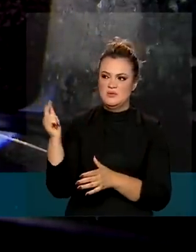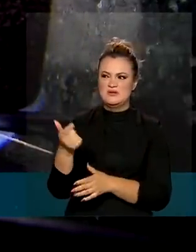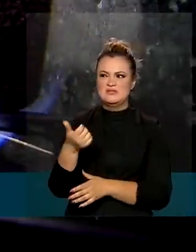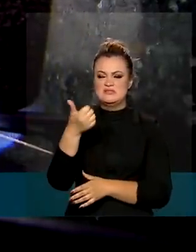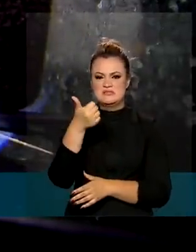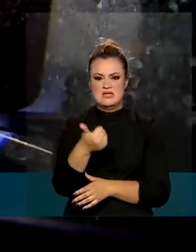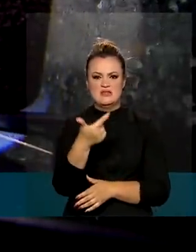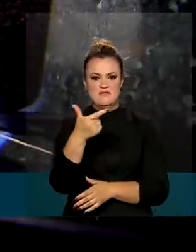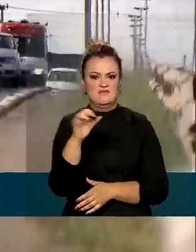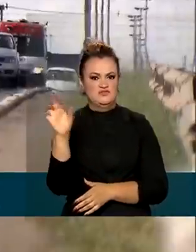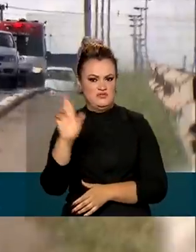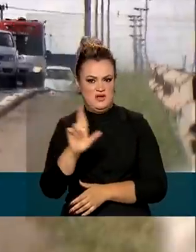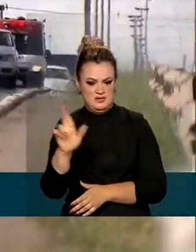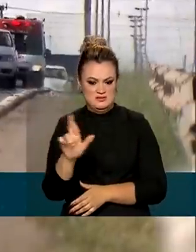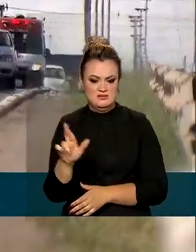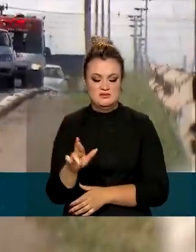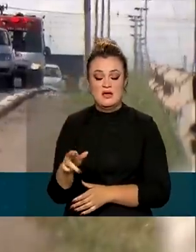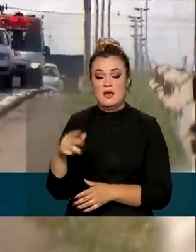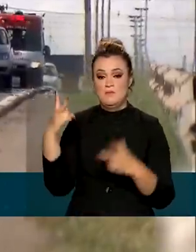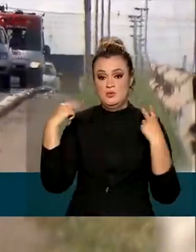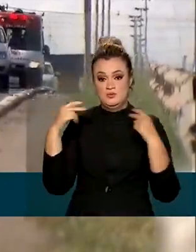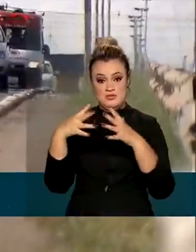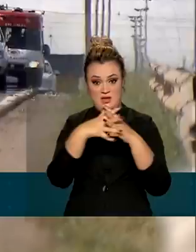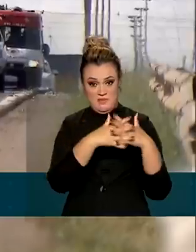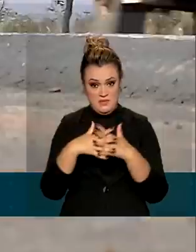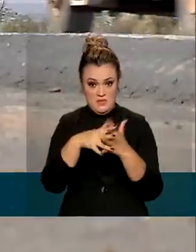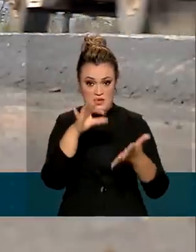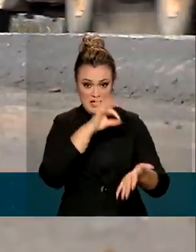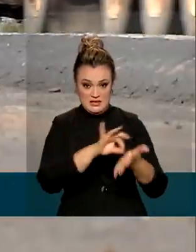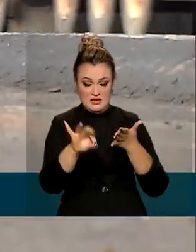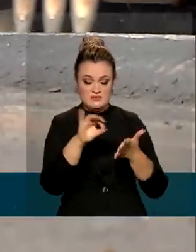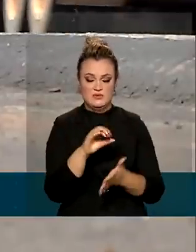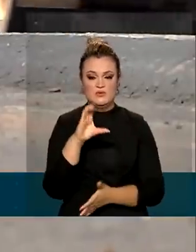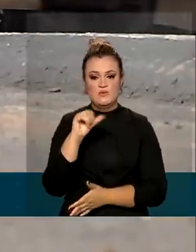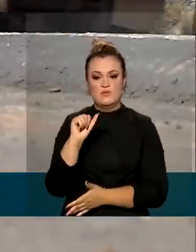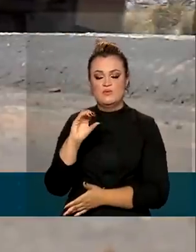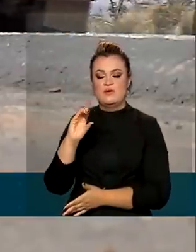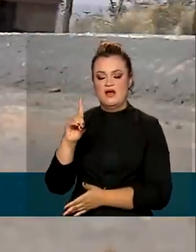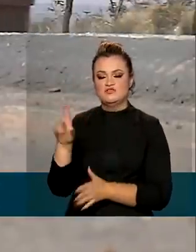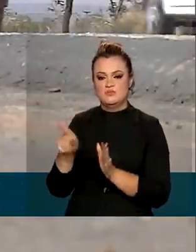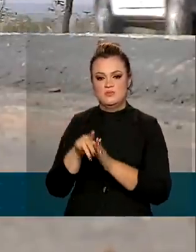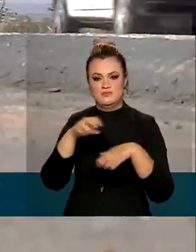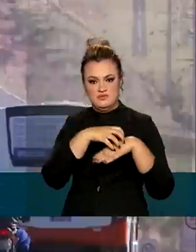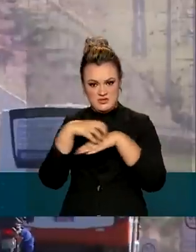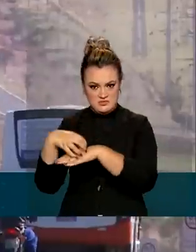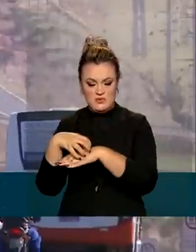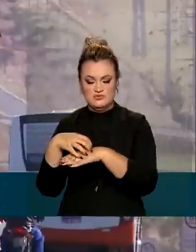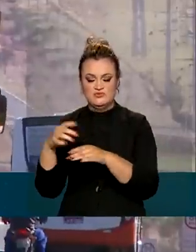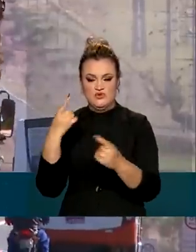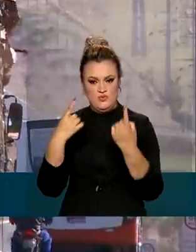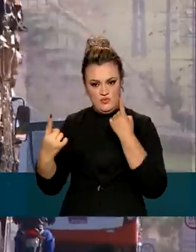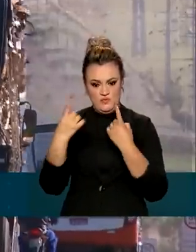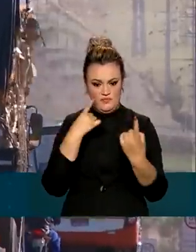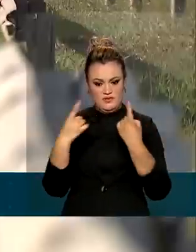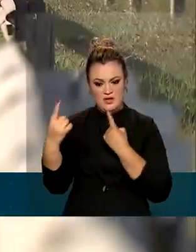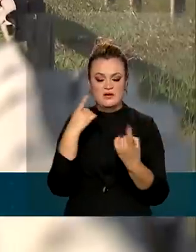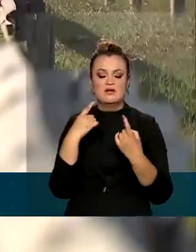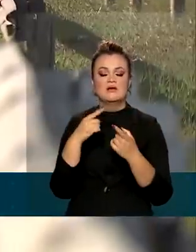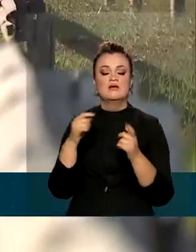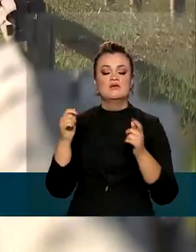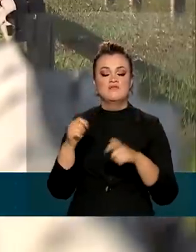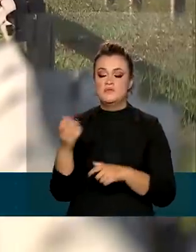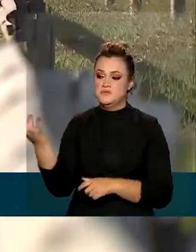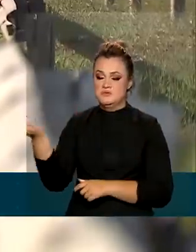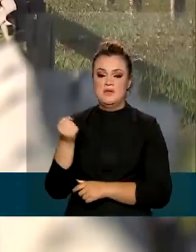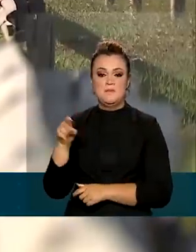120 reais. Caminhoneiros cadastrados no Registro Nacional de Transportes Rodoviários de Cargas vão